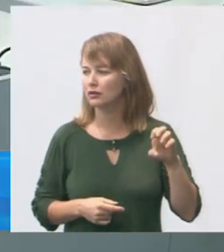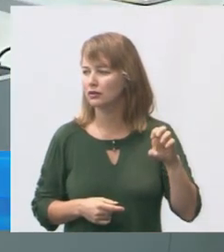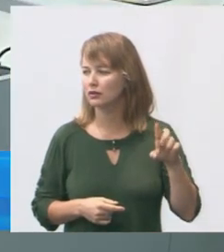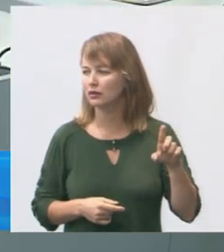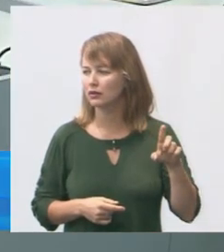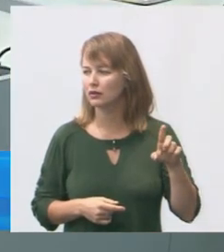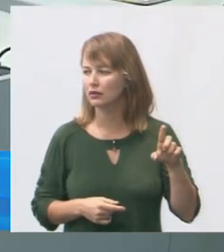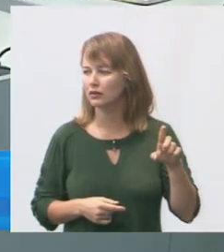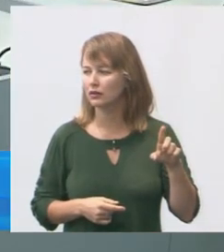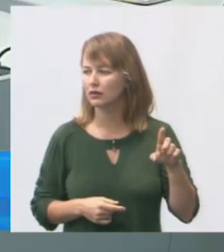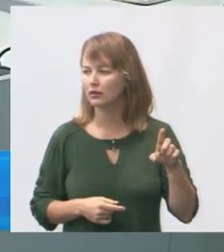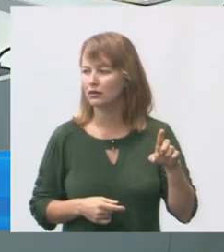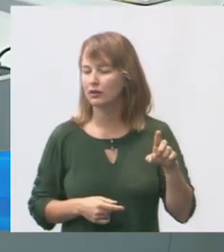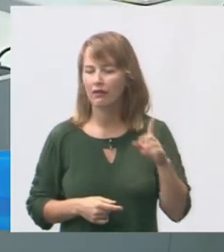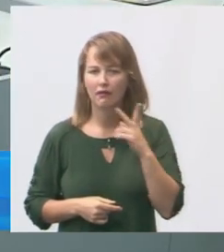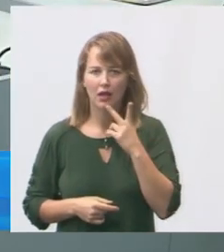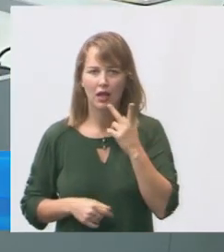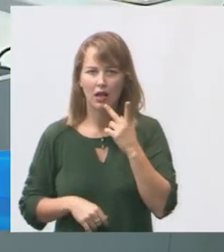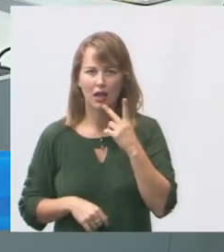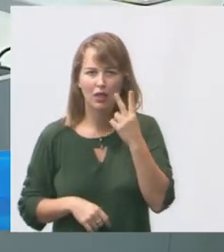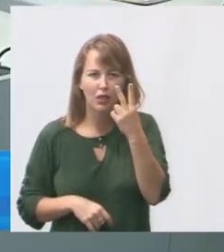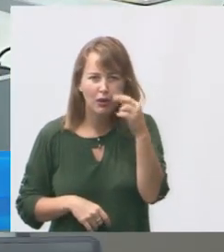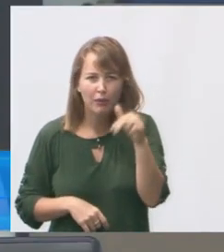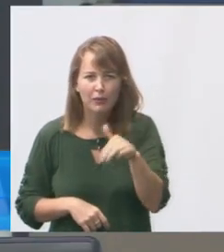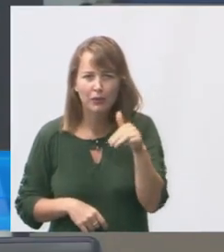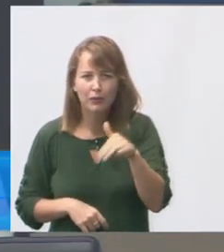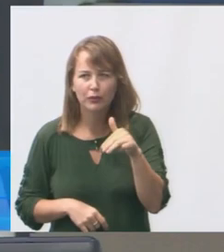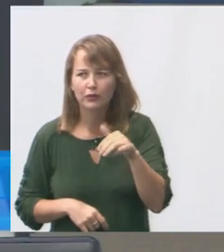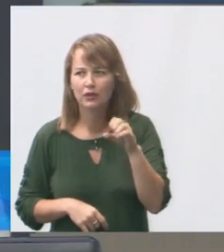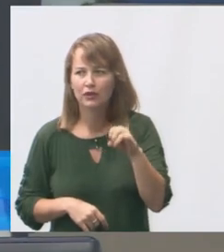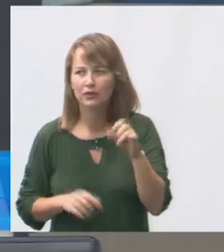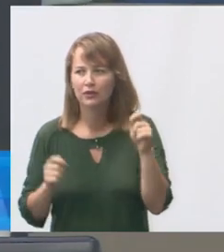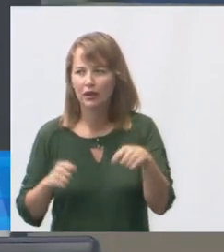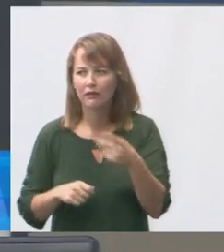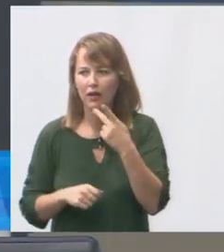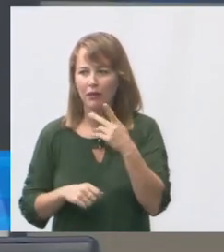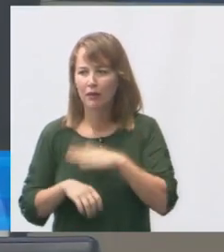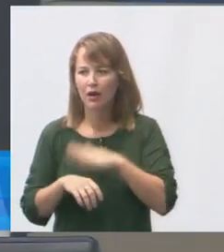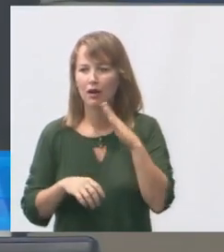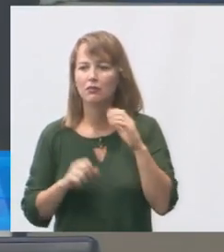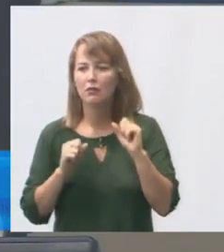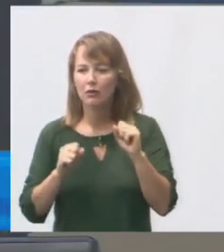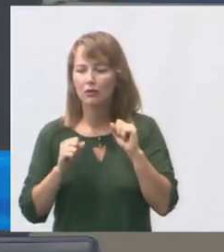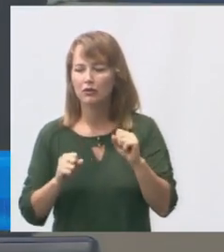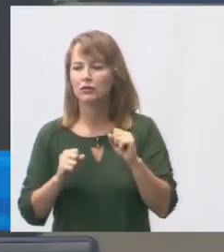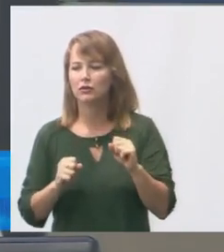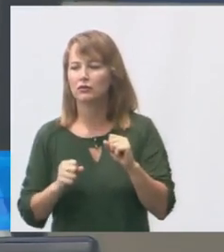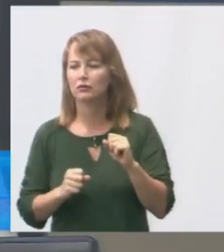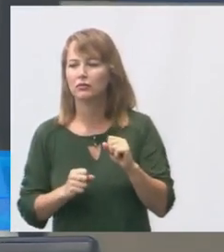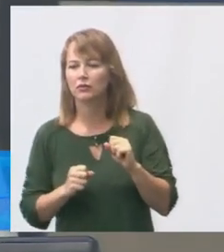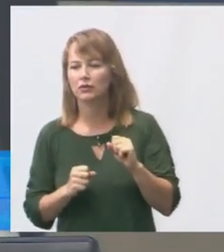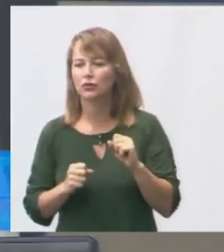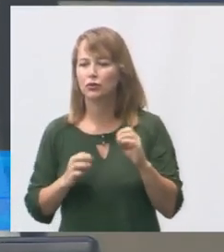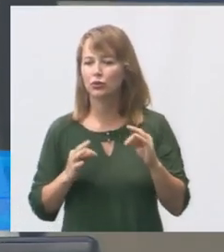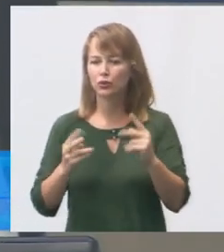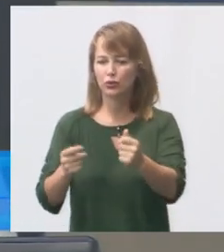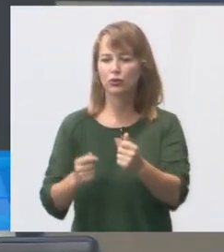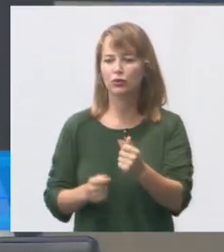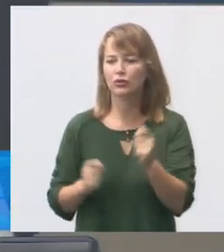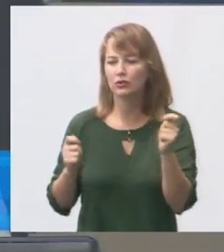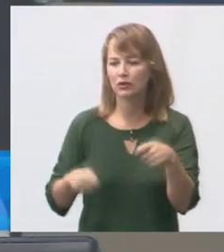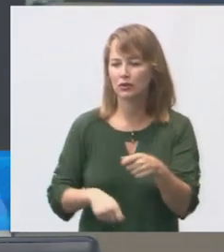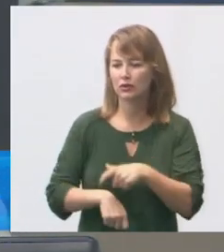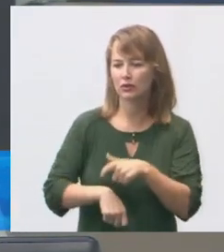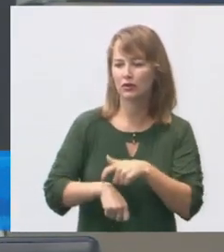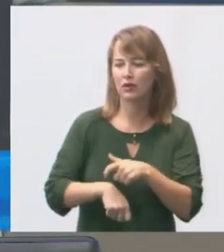Vamos tentar tentar falar dois minutos se precisar de falar um pouquinho mais eu falo para concluir mas para a gente dar a oportunidade para todos aqui poderem se manifestar.